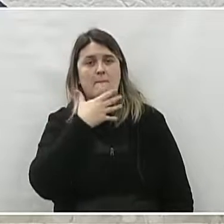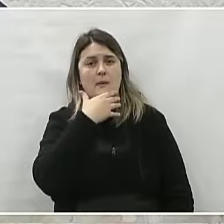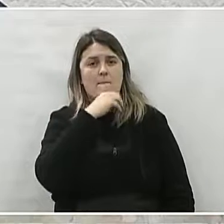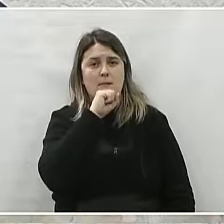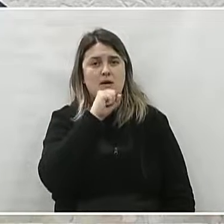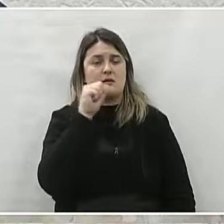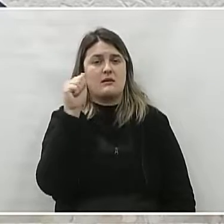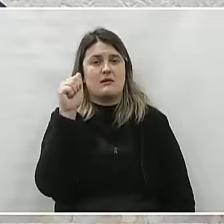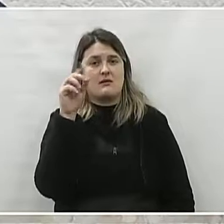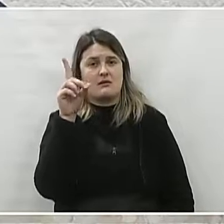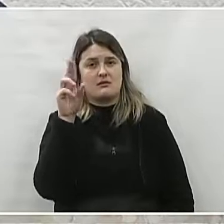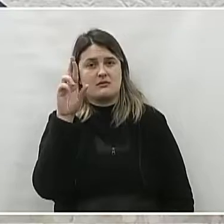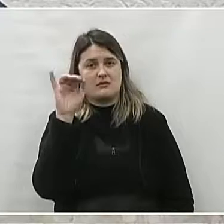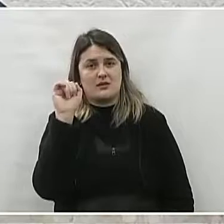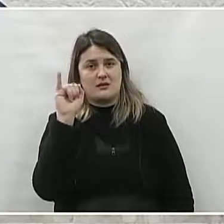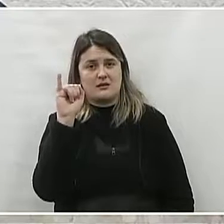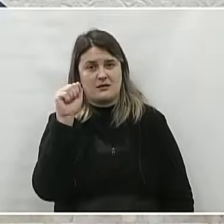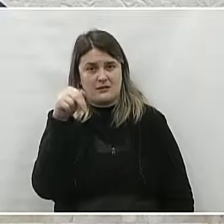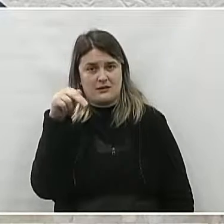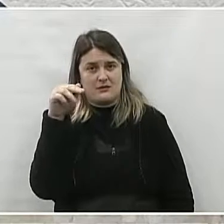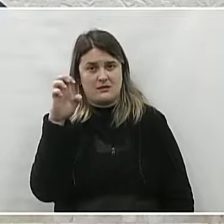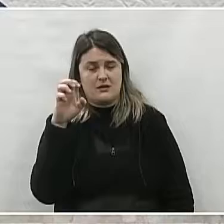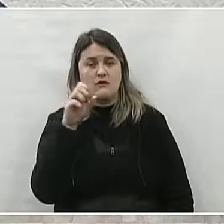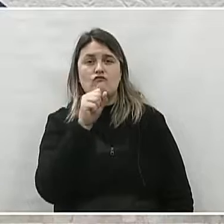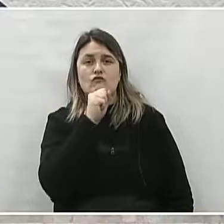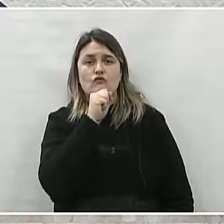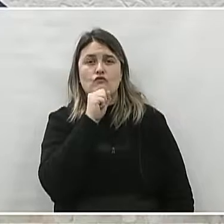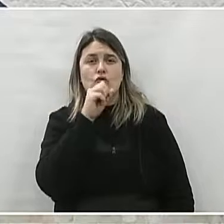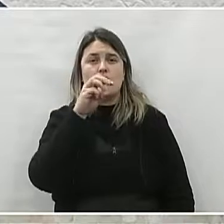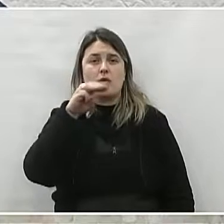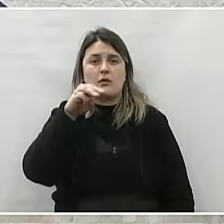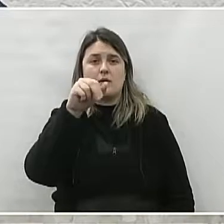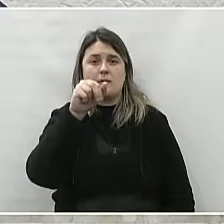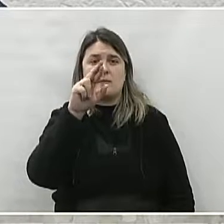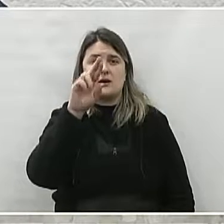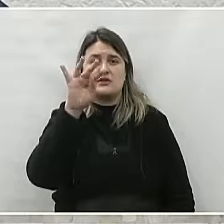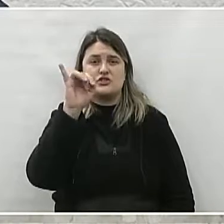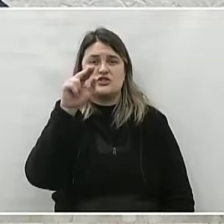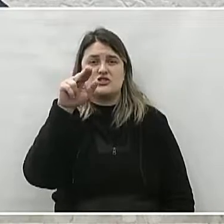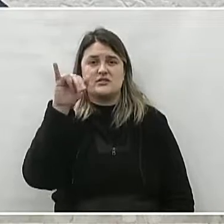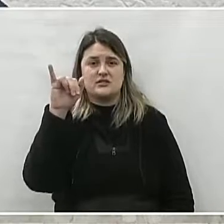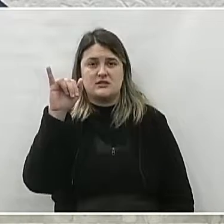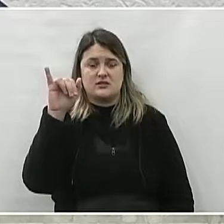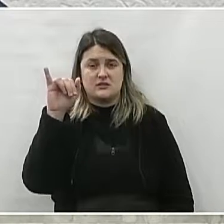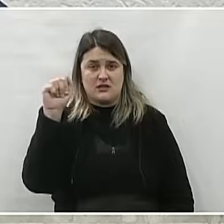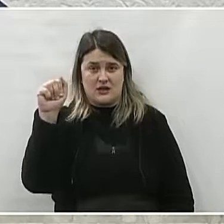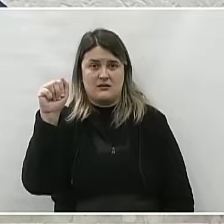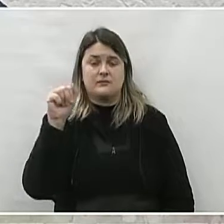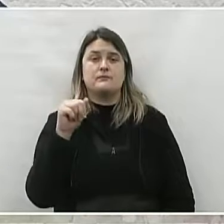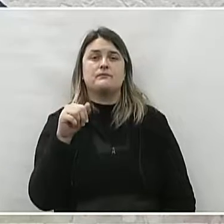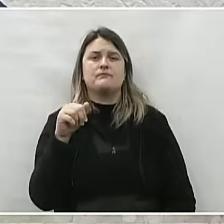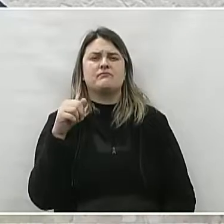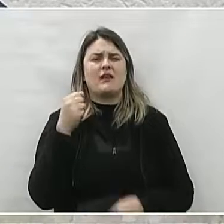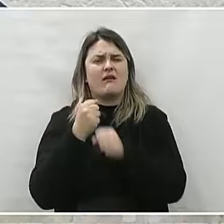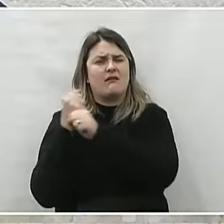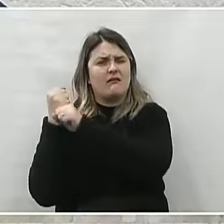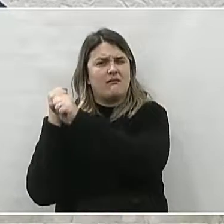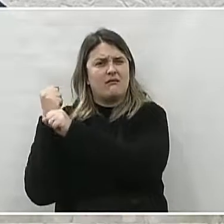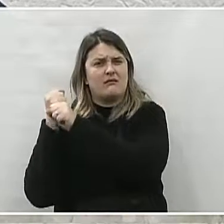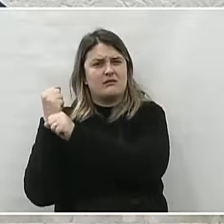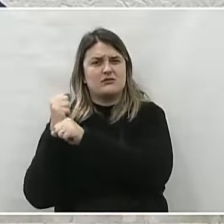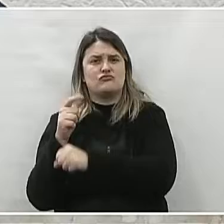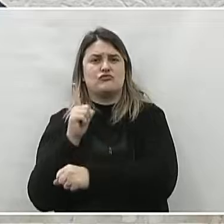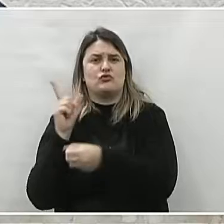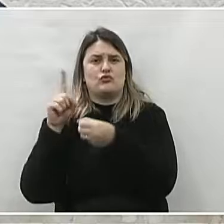Adriane Agedorn, e avô de Martina Perini. Por muitos anos, manteve tradicional